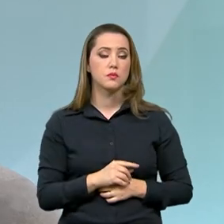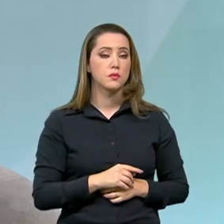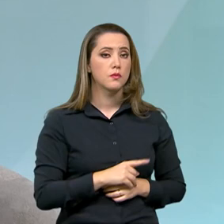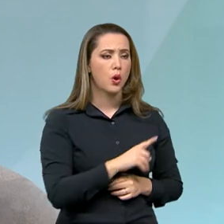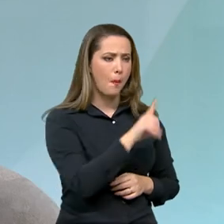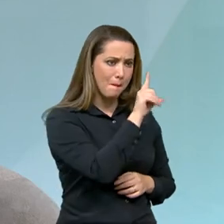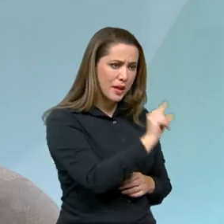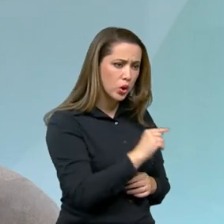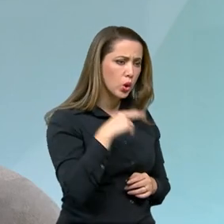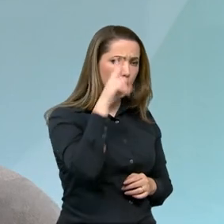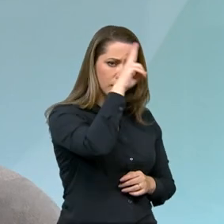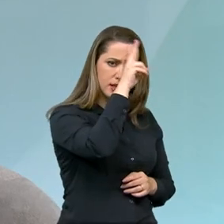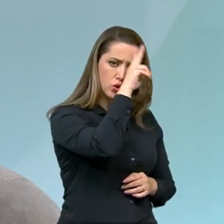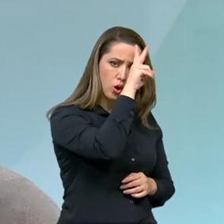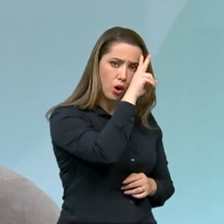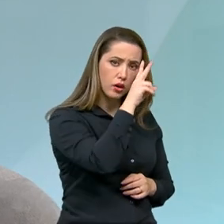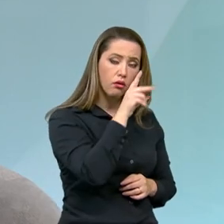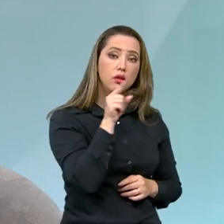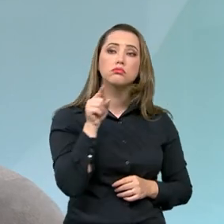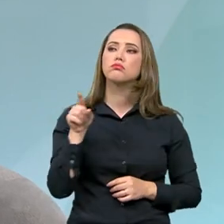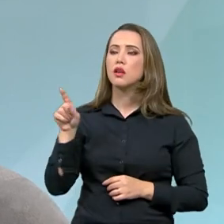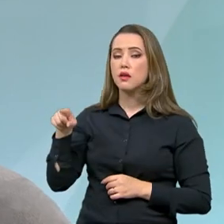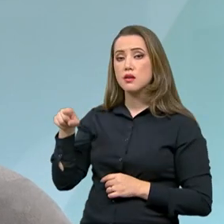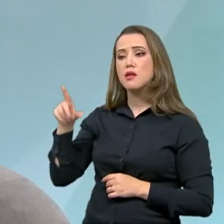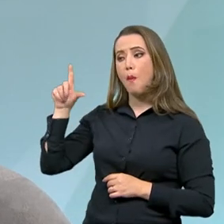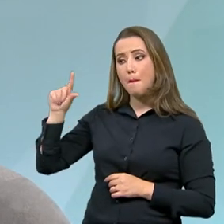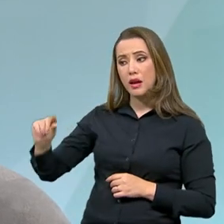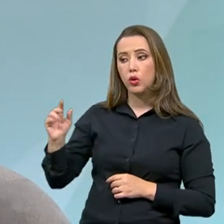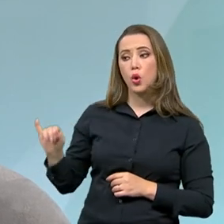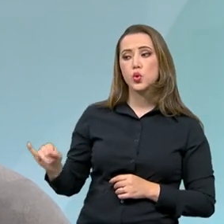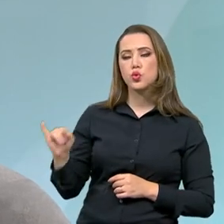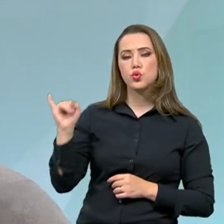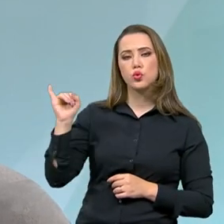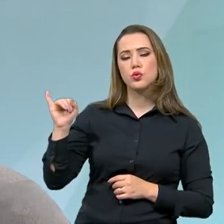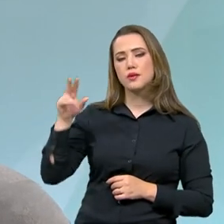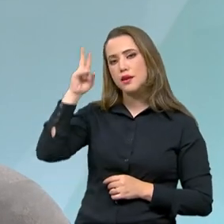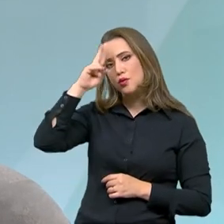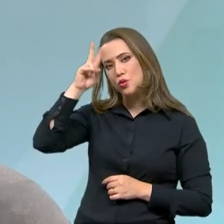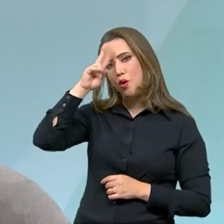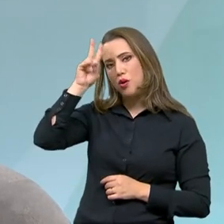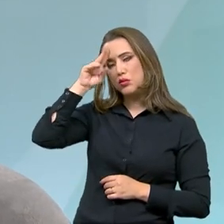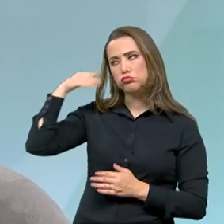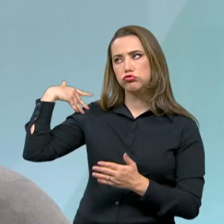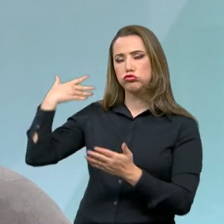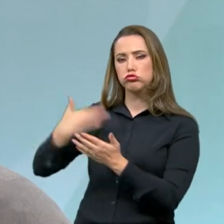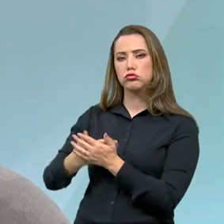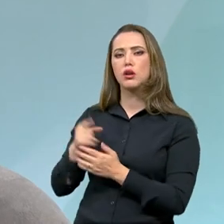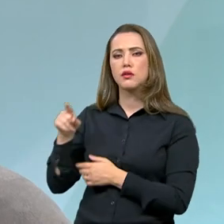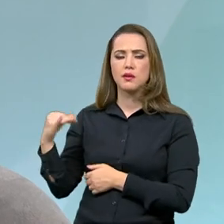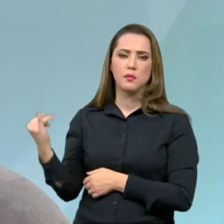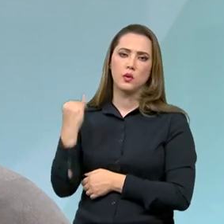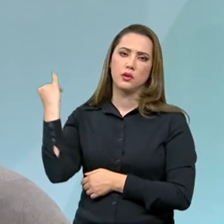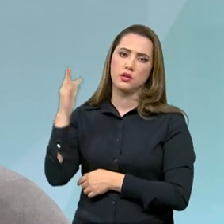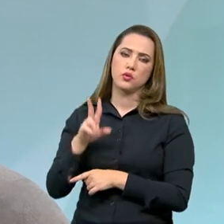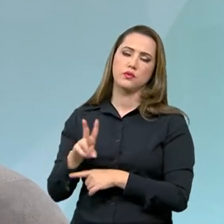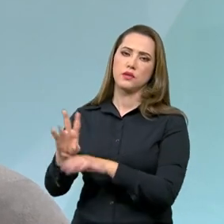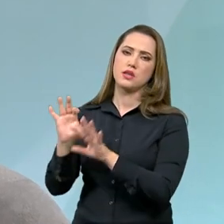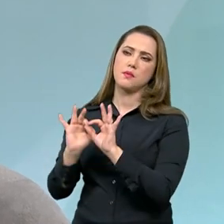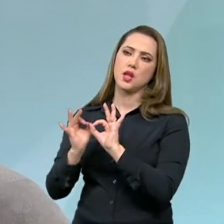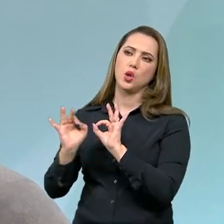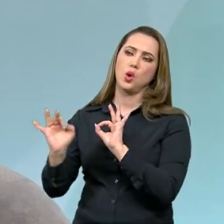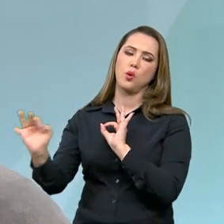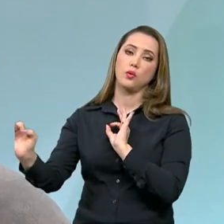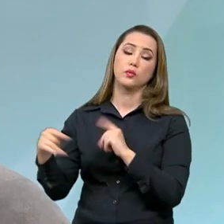Desde que o FGTS financia a habitação popular, nunca houve taxas nesse patamar. Então, isso faz muita diferença no financiamento de longo prazo.